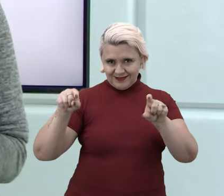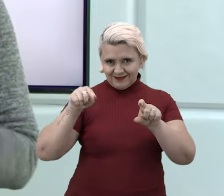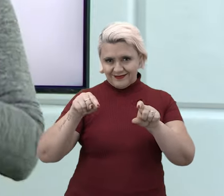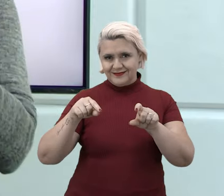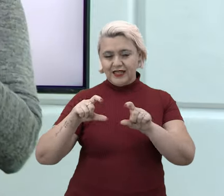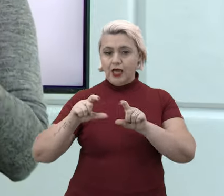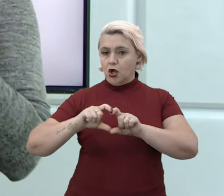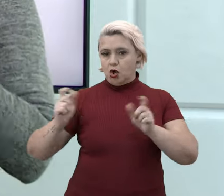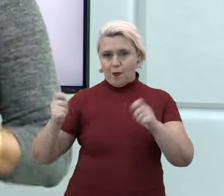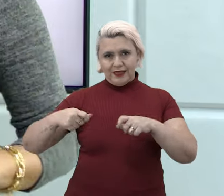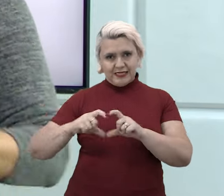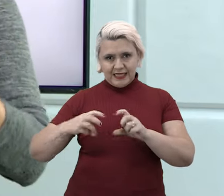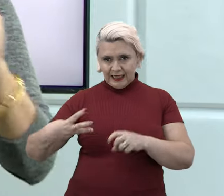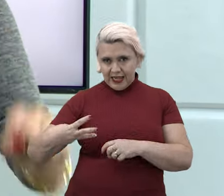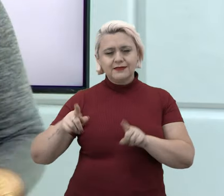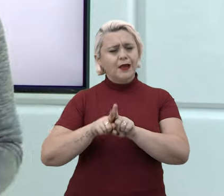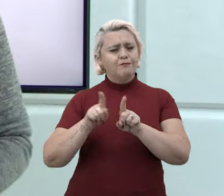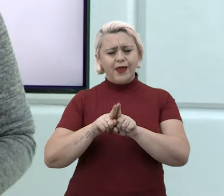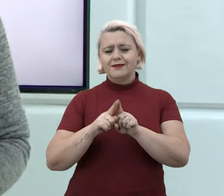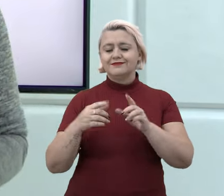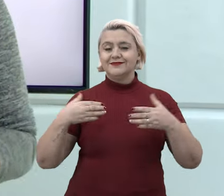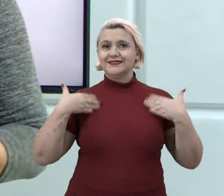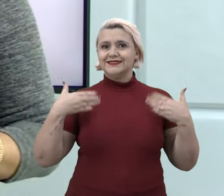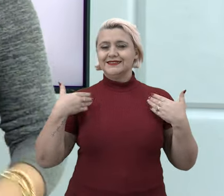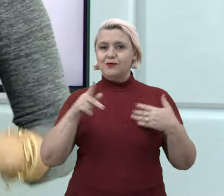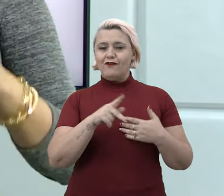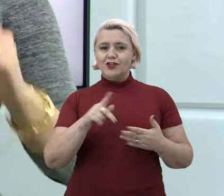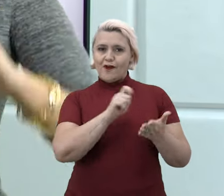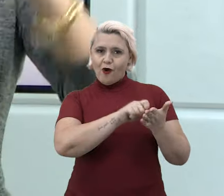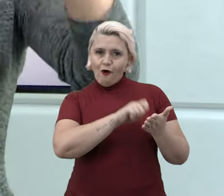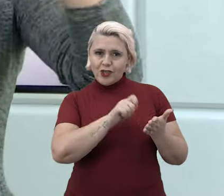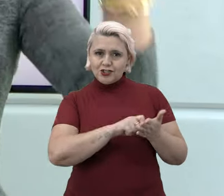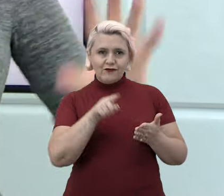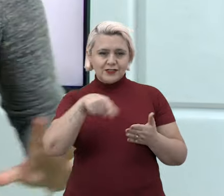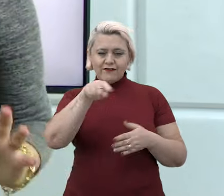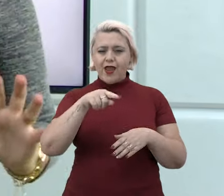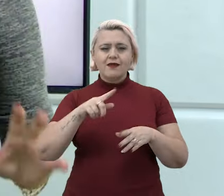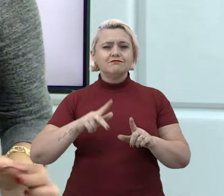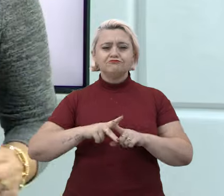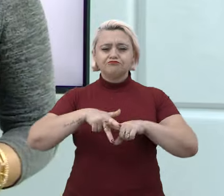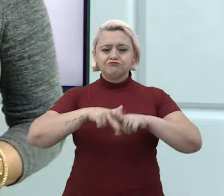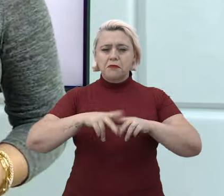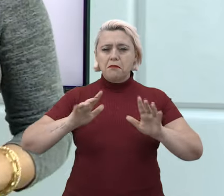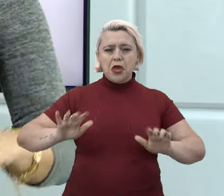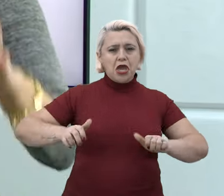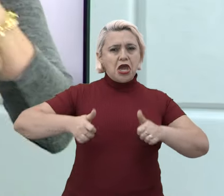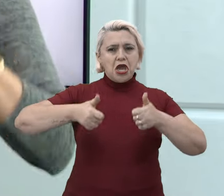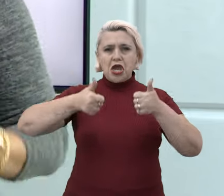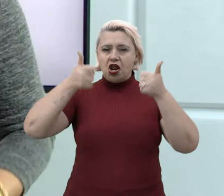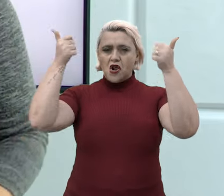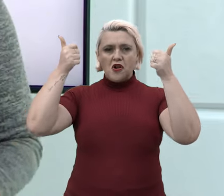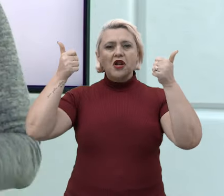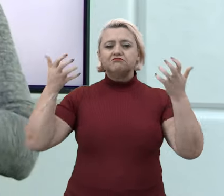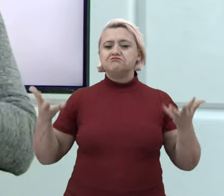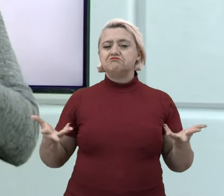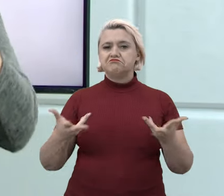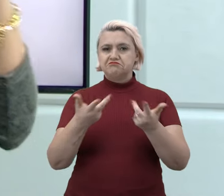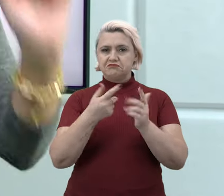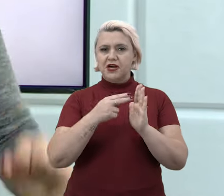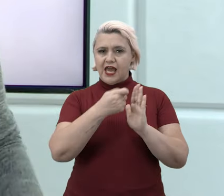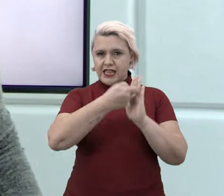uma alegria. Competência 3 também dá maior força. E você vai só melhorando a sua redação, vai ficando aquela redação